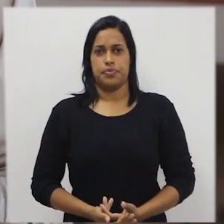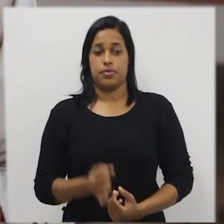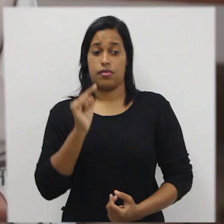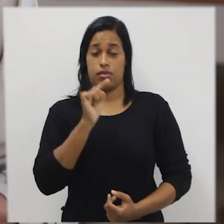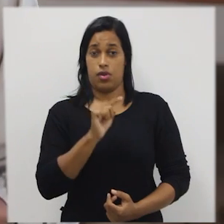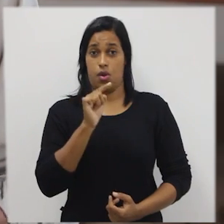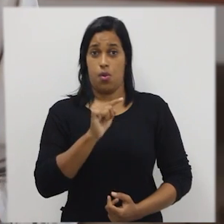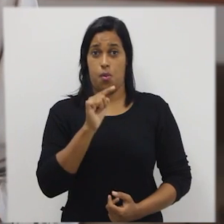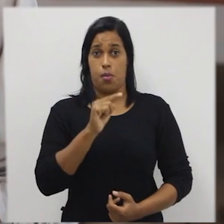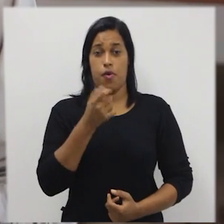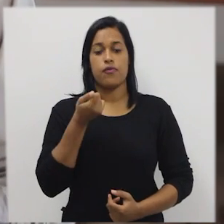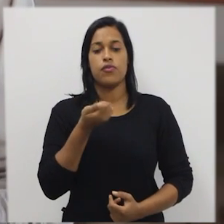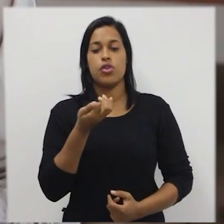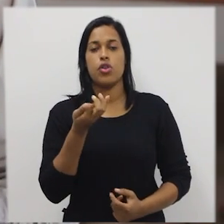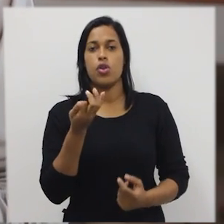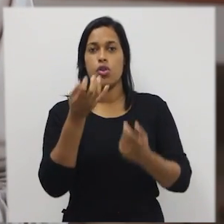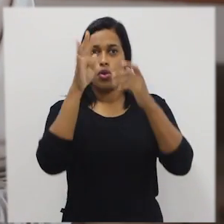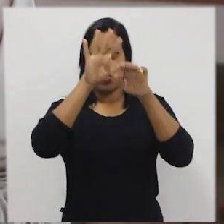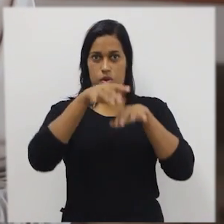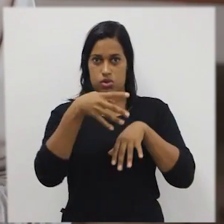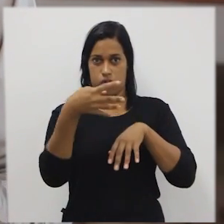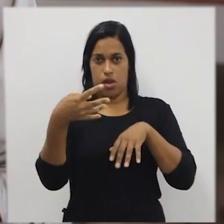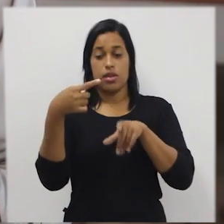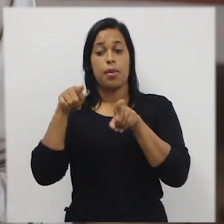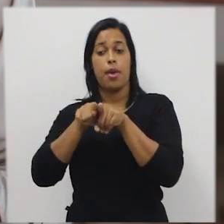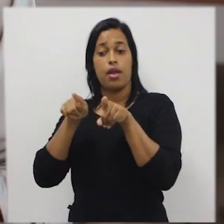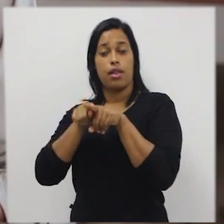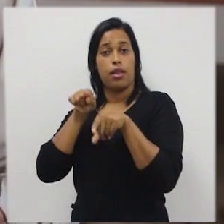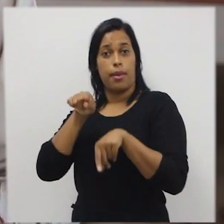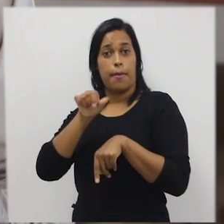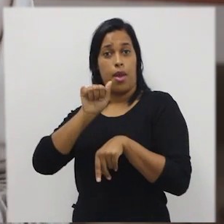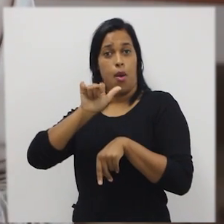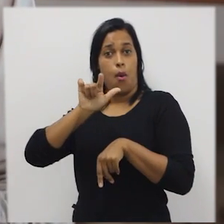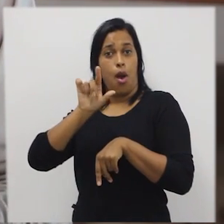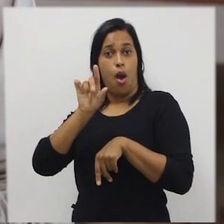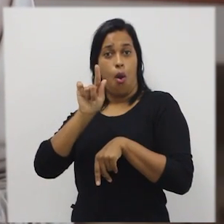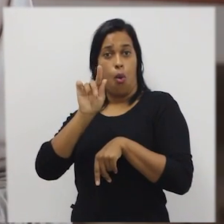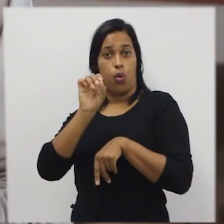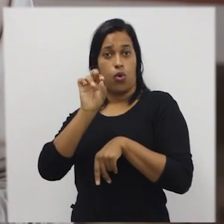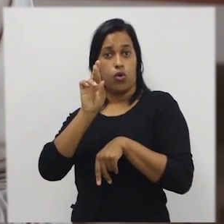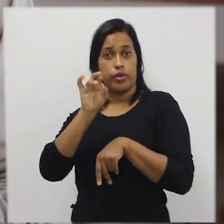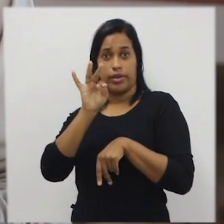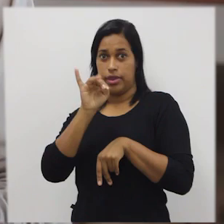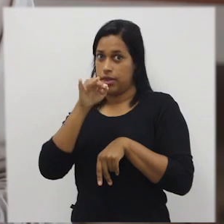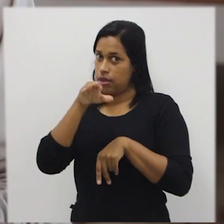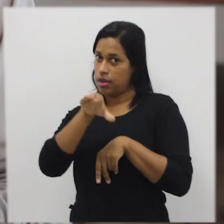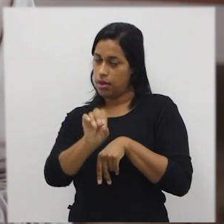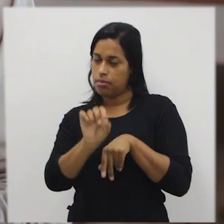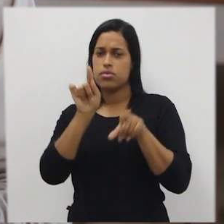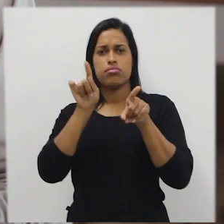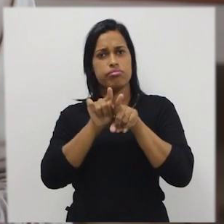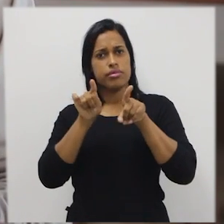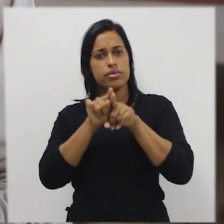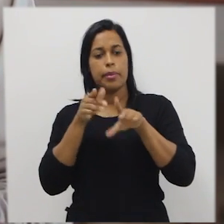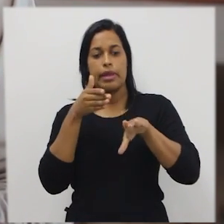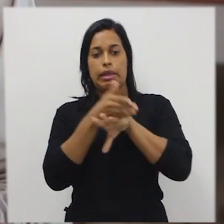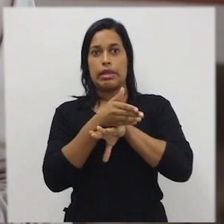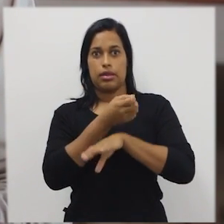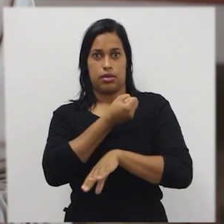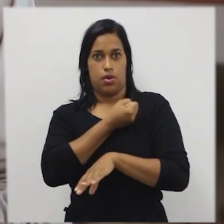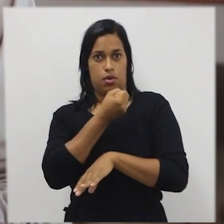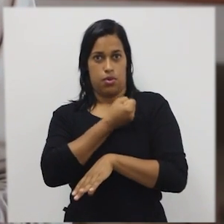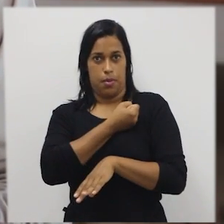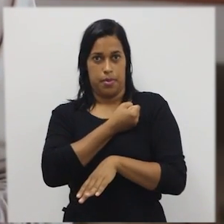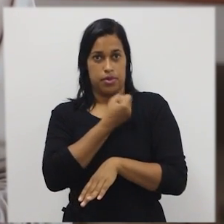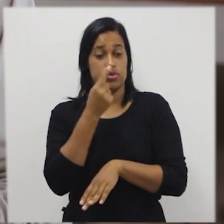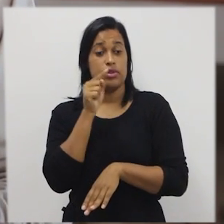Tanto o fluxograma como o algoritmo, eles estão fazendo o mesmo processamento, que neste caso, está havendo a entrada de dois números.